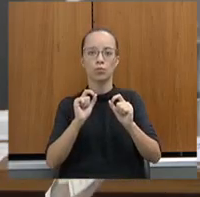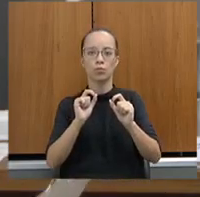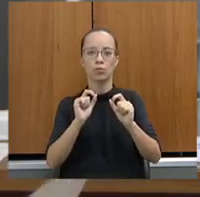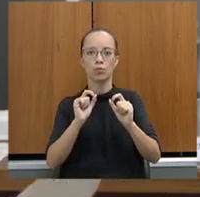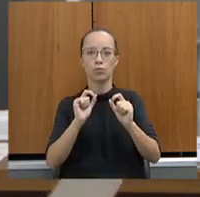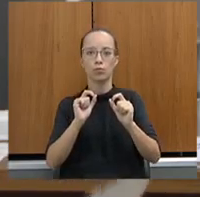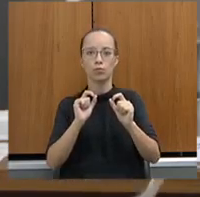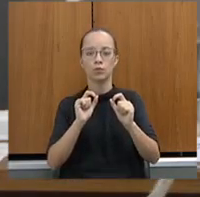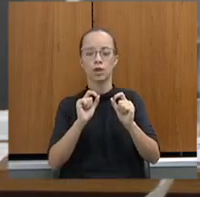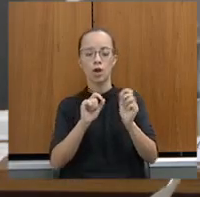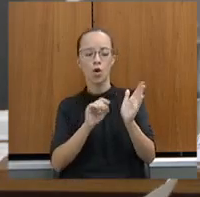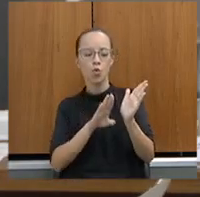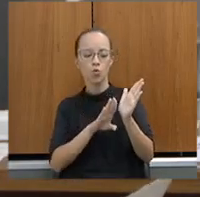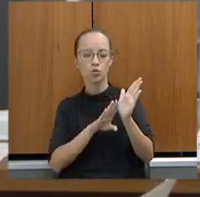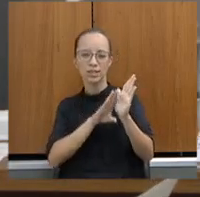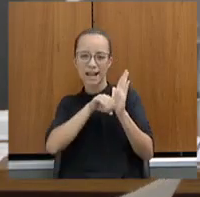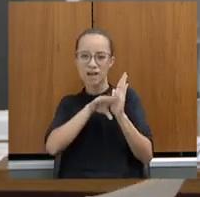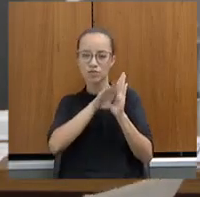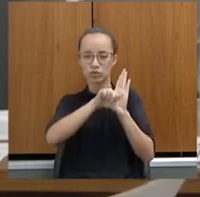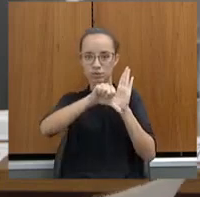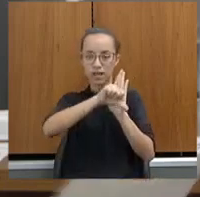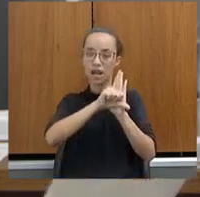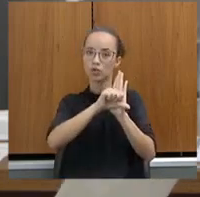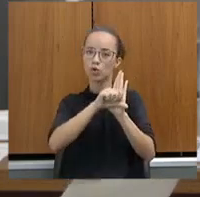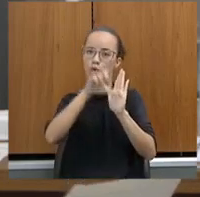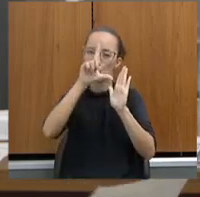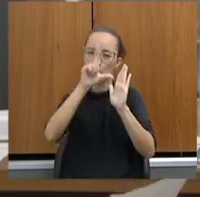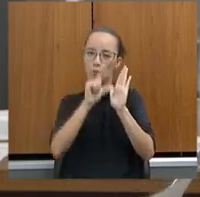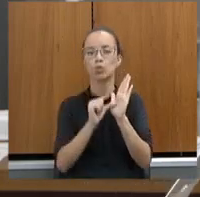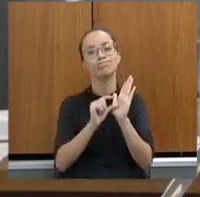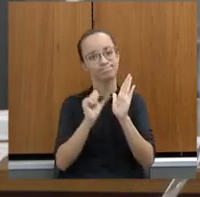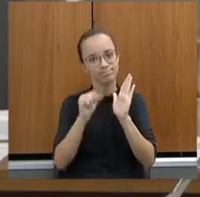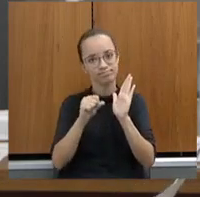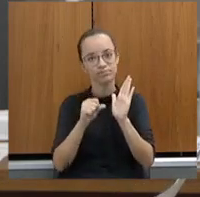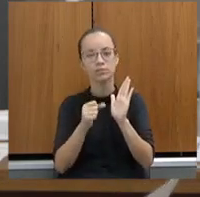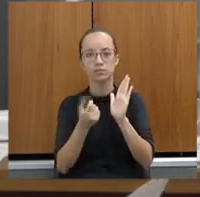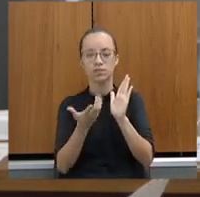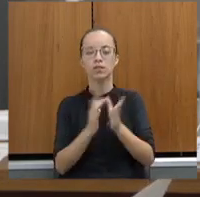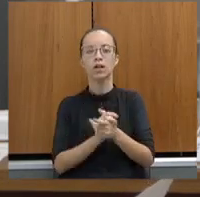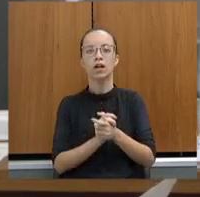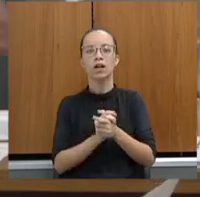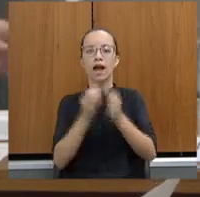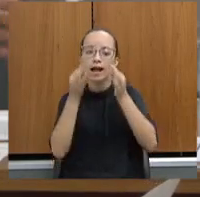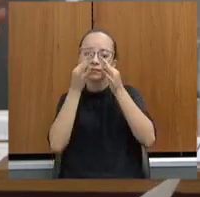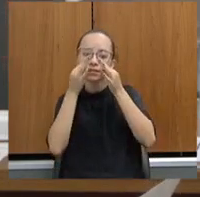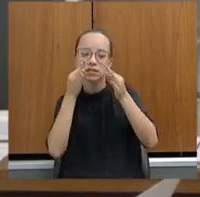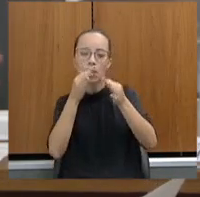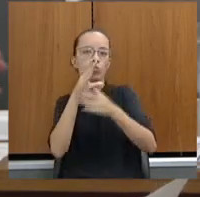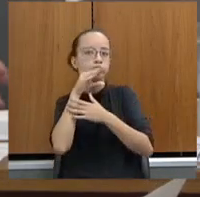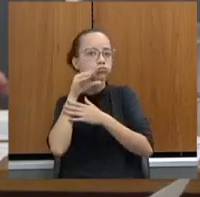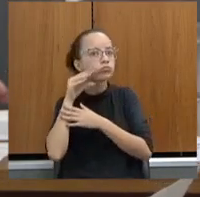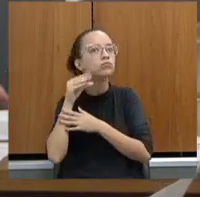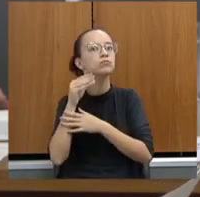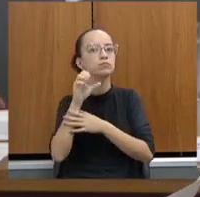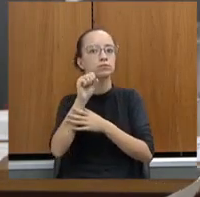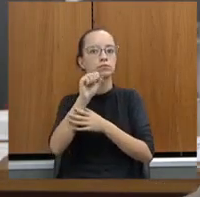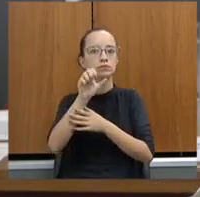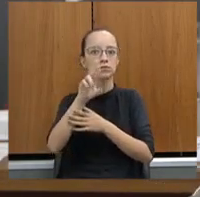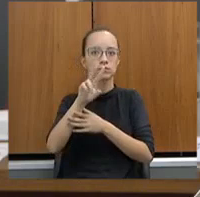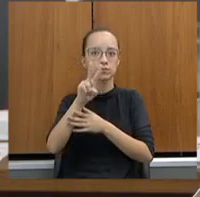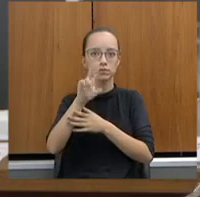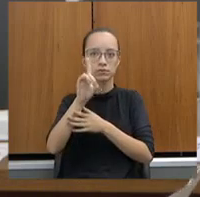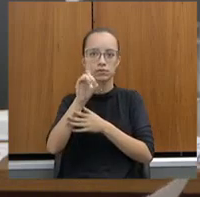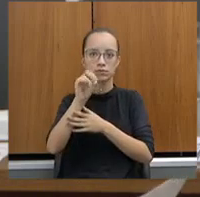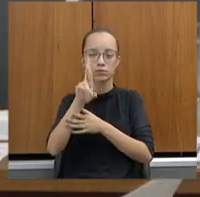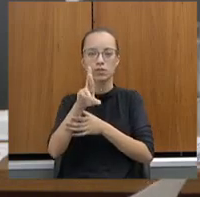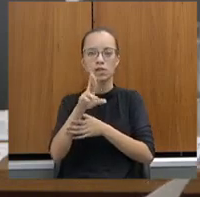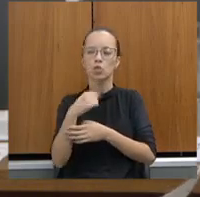criminalidade. E só, último slide, com relação à atenção ao servidor, dizer que, desde que nós chegamos, era